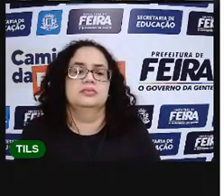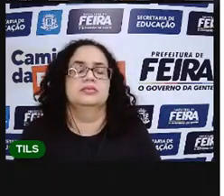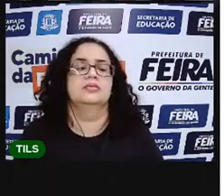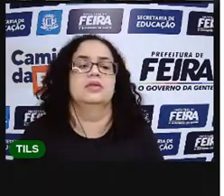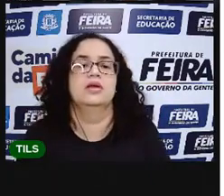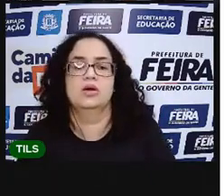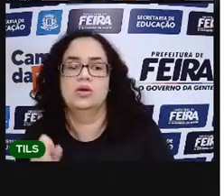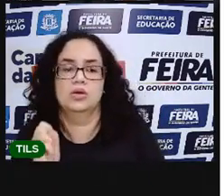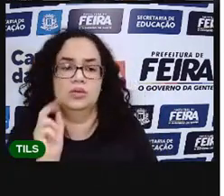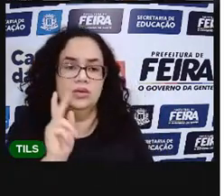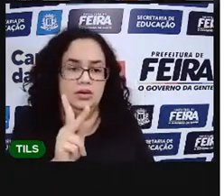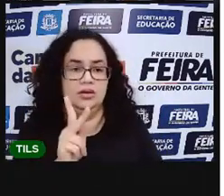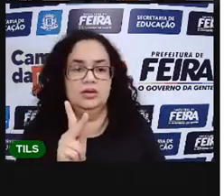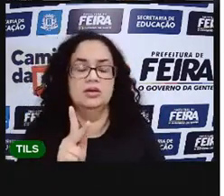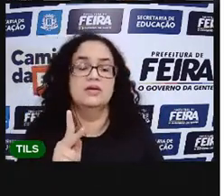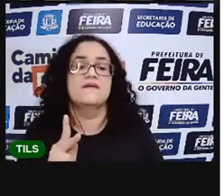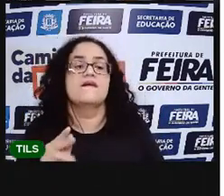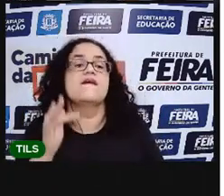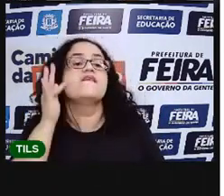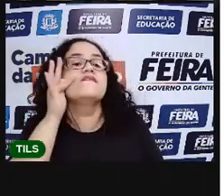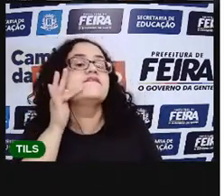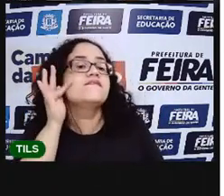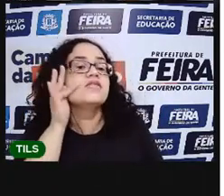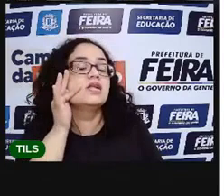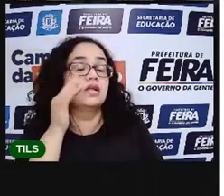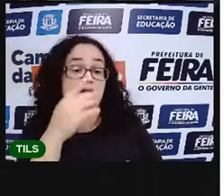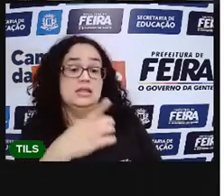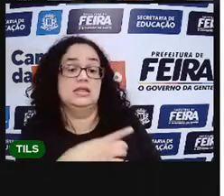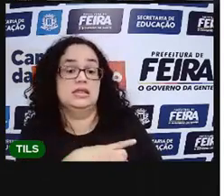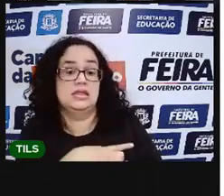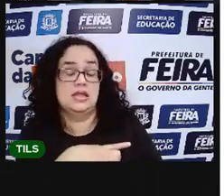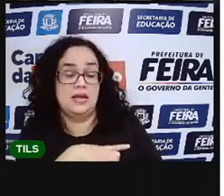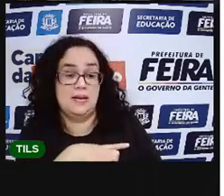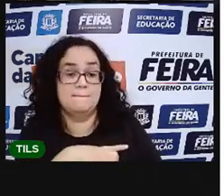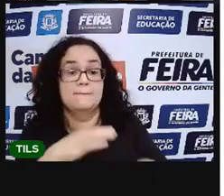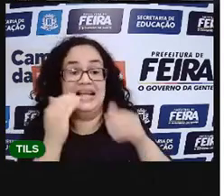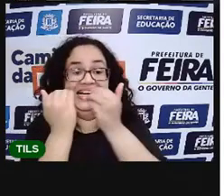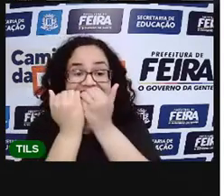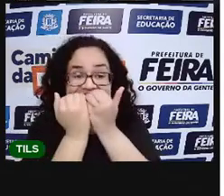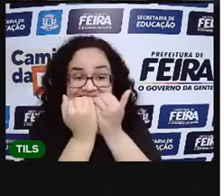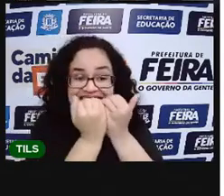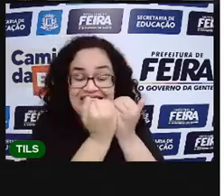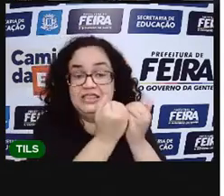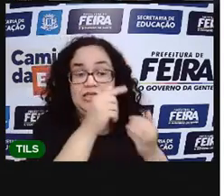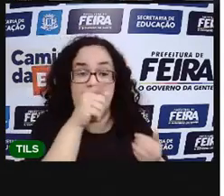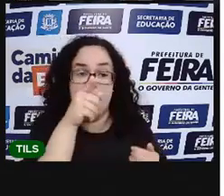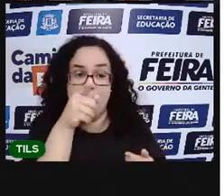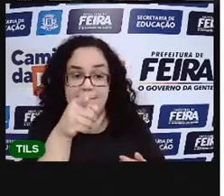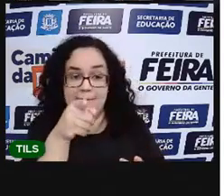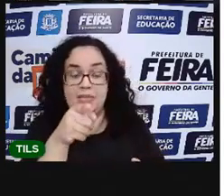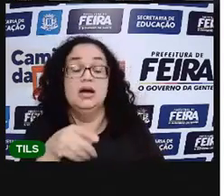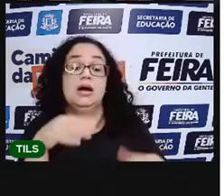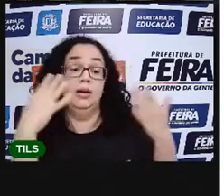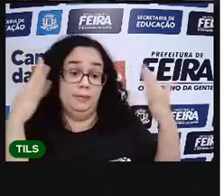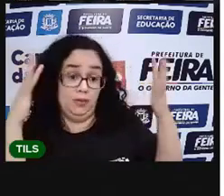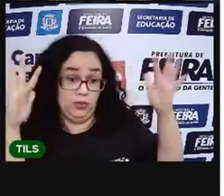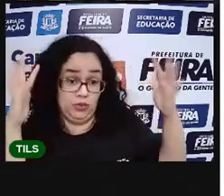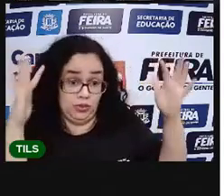Pronto. Frutas grandes a gente pode colocar a melancia. Muito bem.